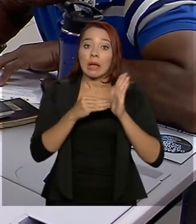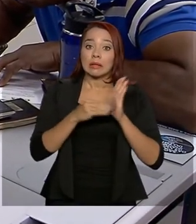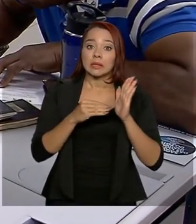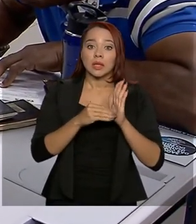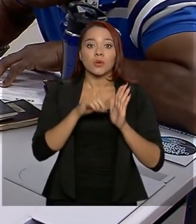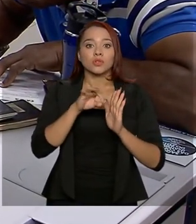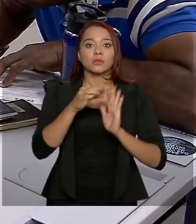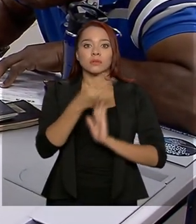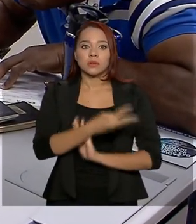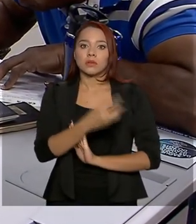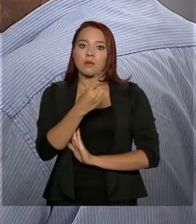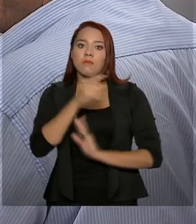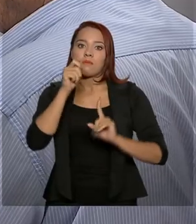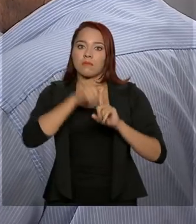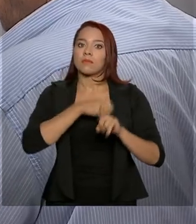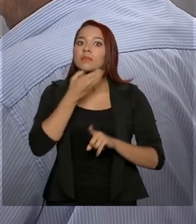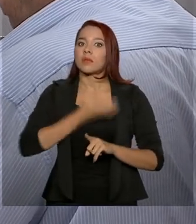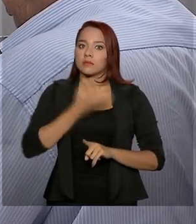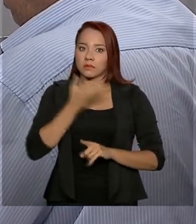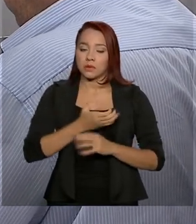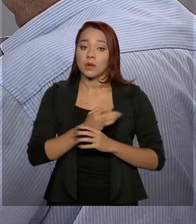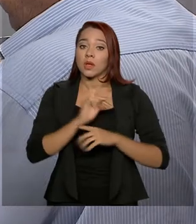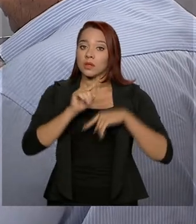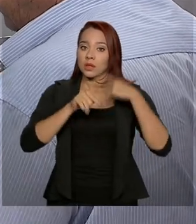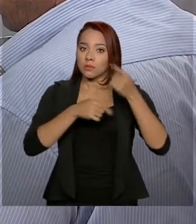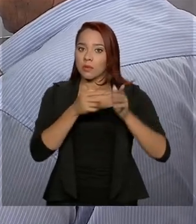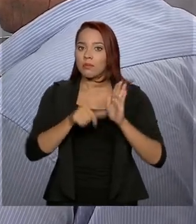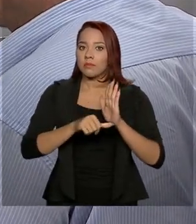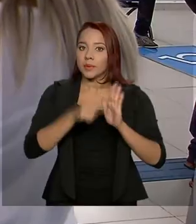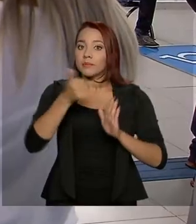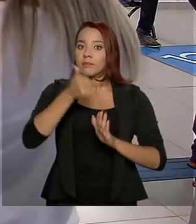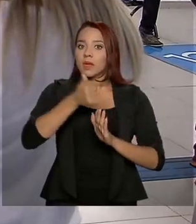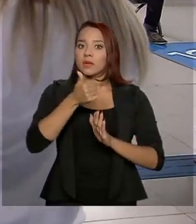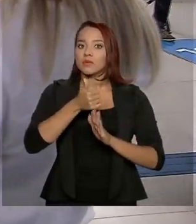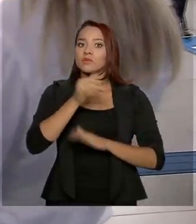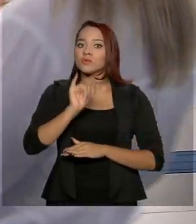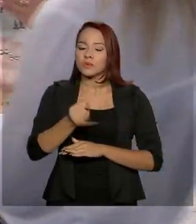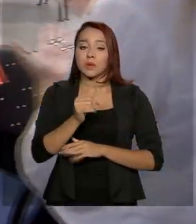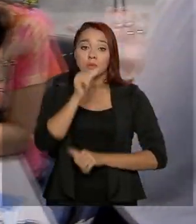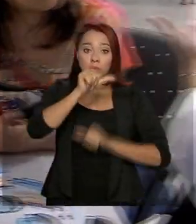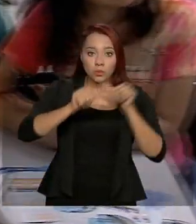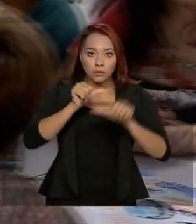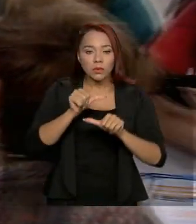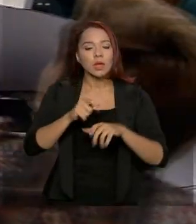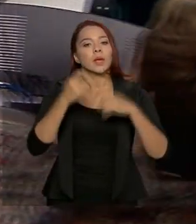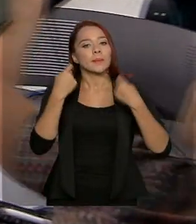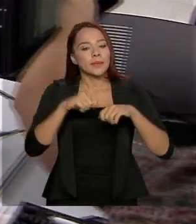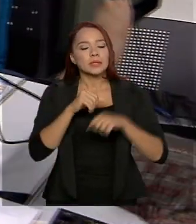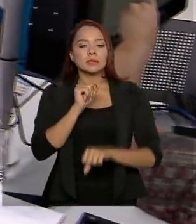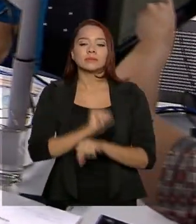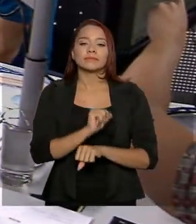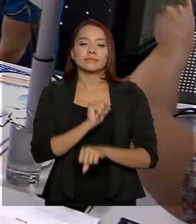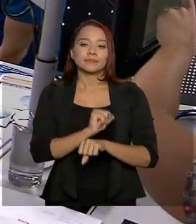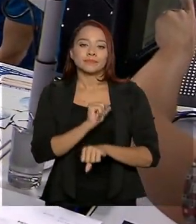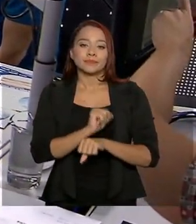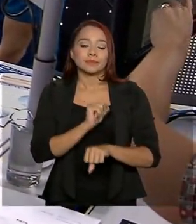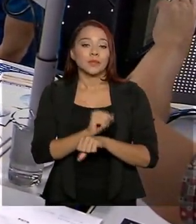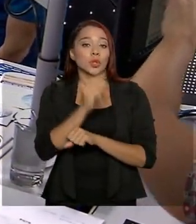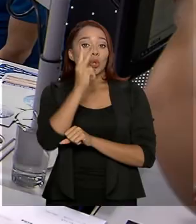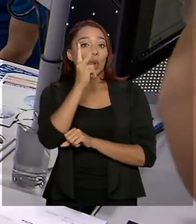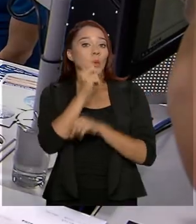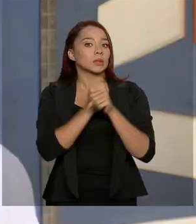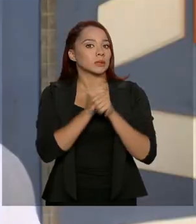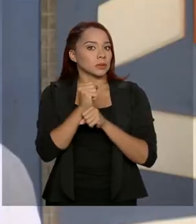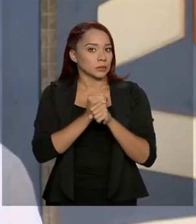31 de dezembro. A partir de 1º de janeiro, para mudar, será preciso esperar pelo menos dois